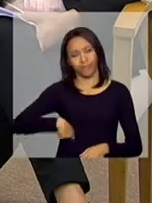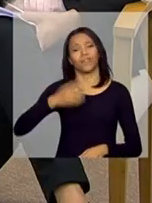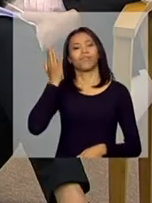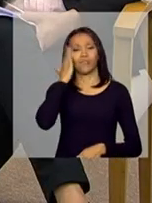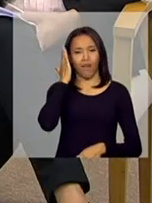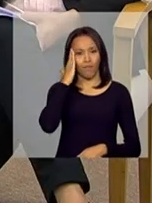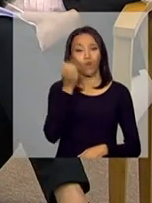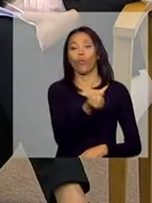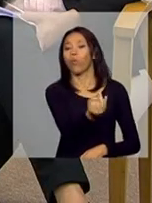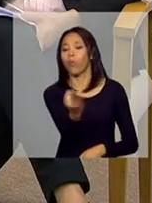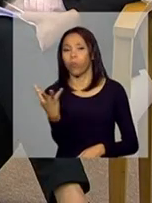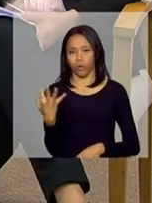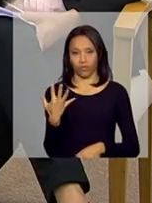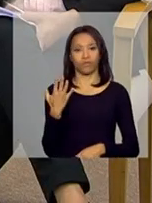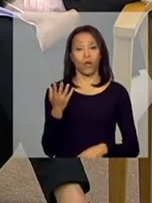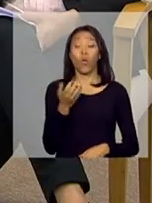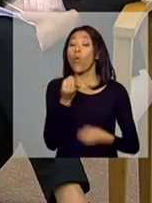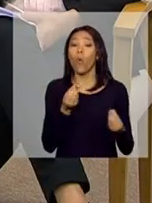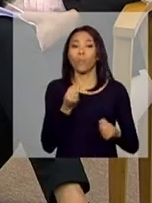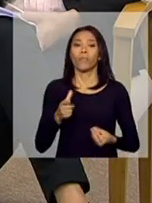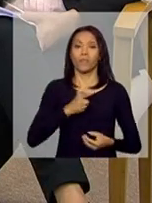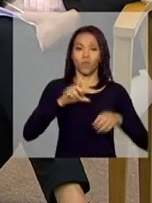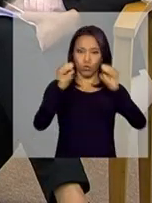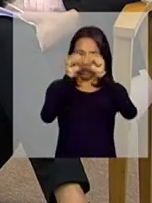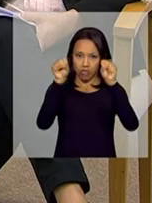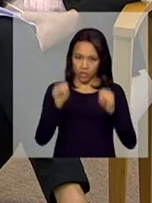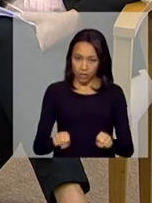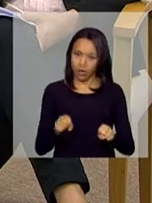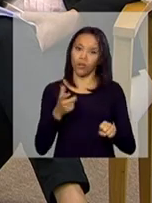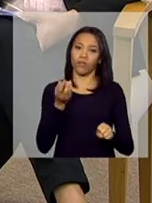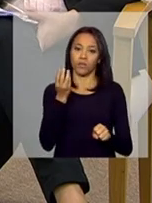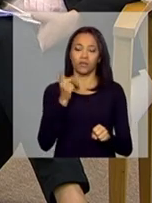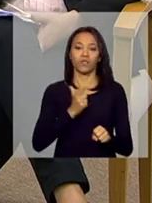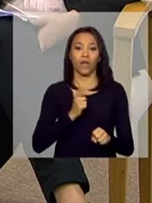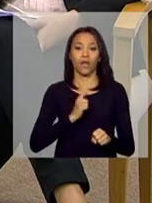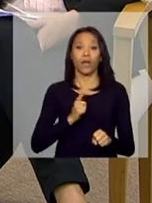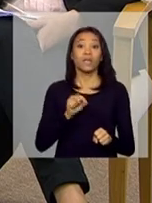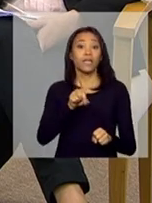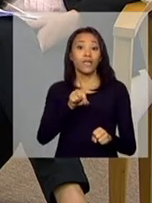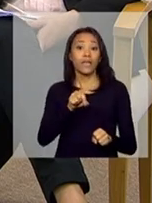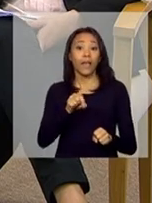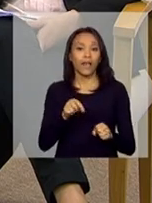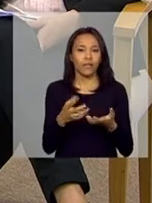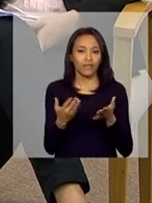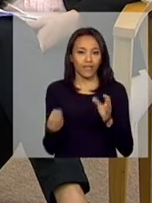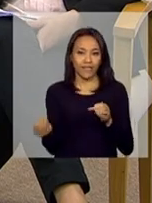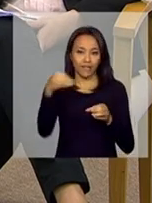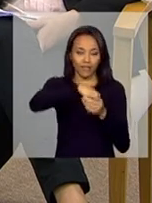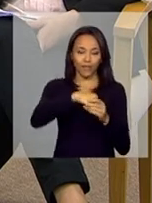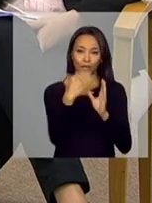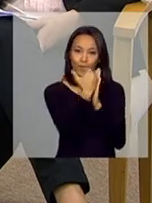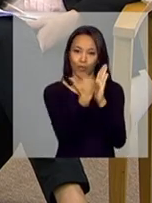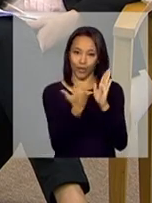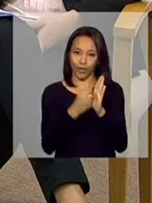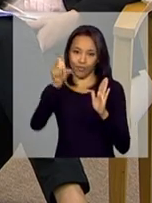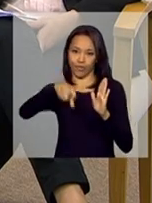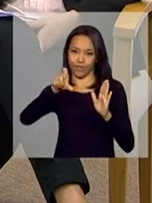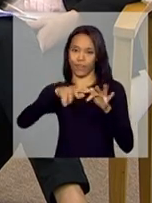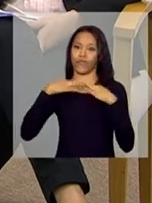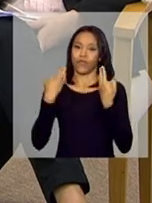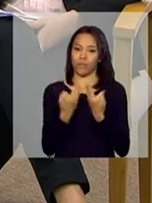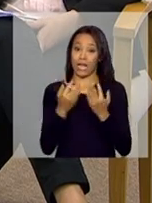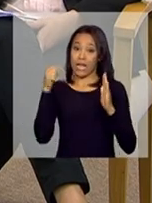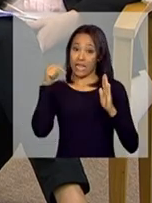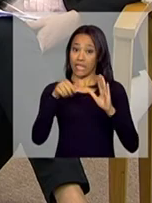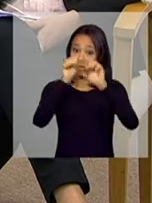Como é que funciona? A gente tem o sistema de condicionalidades, né? Que é o sistema de condicionalidades do programa Bolsa Família. Nesse